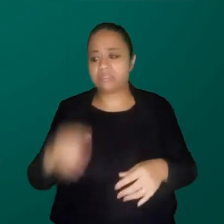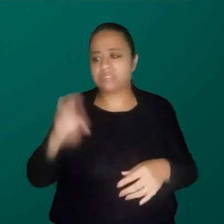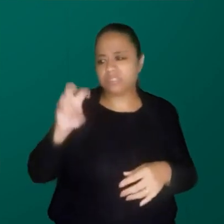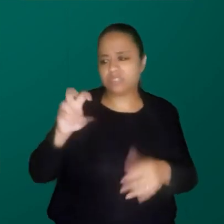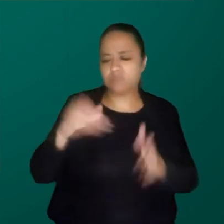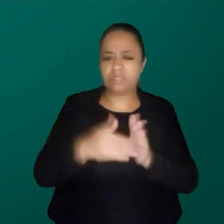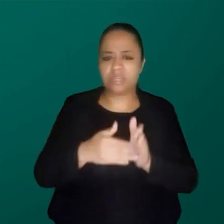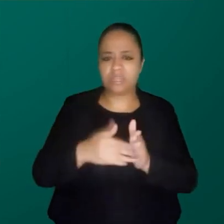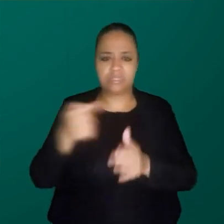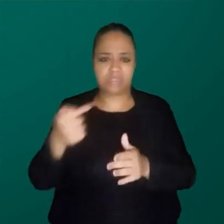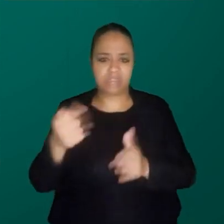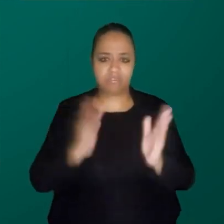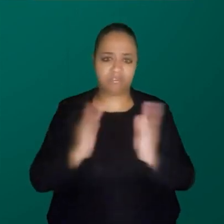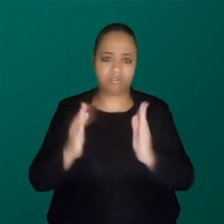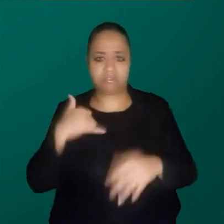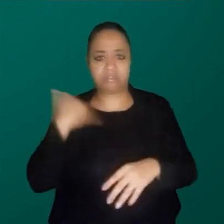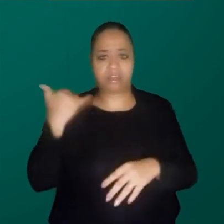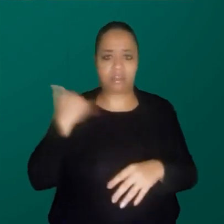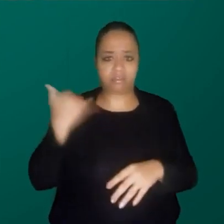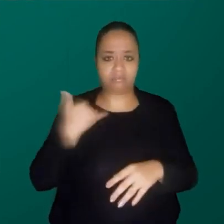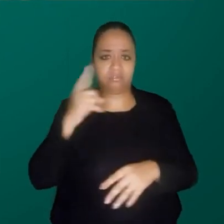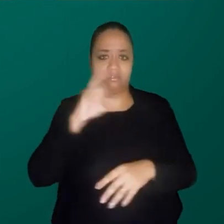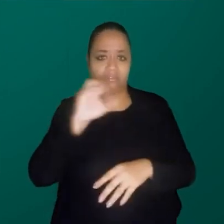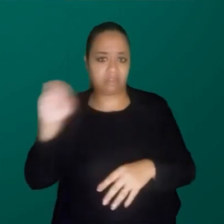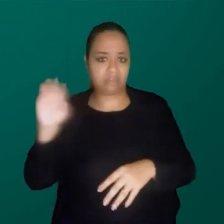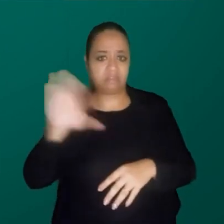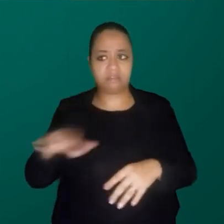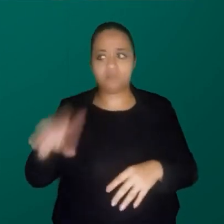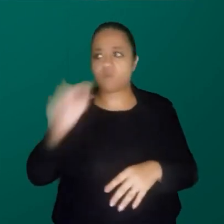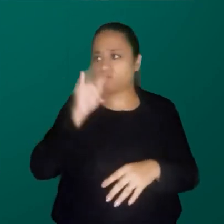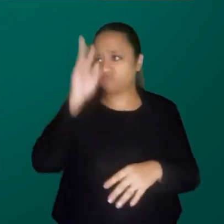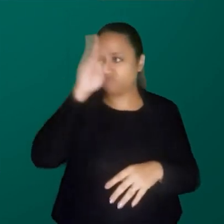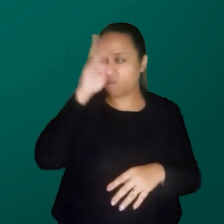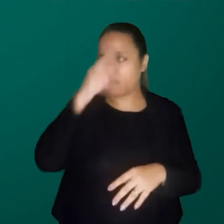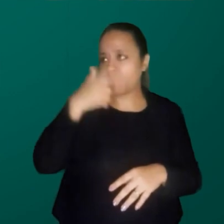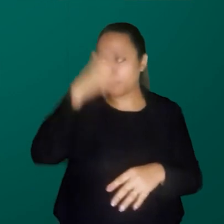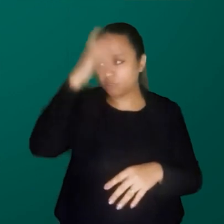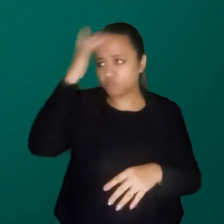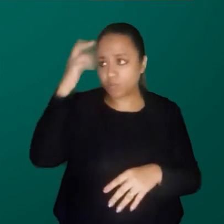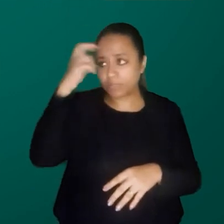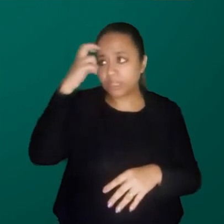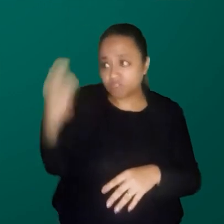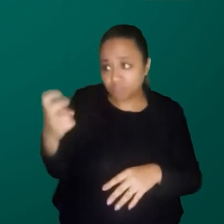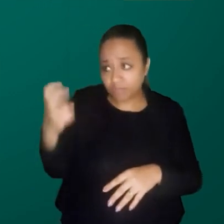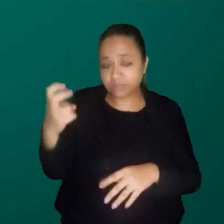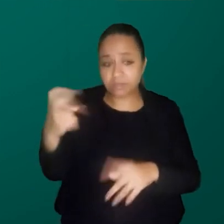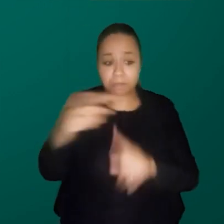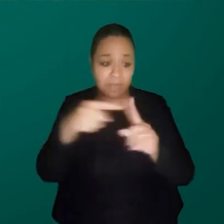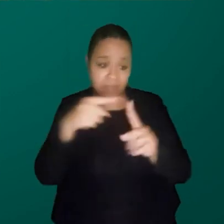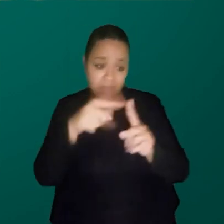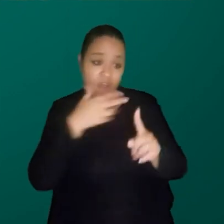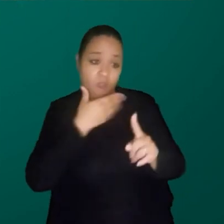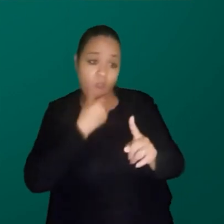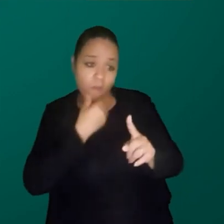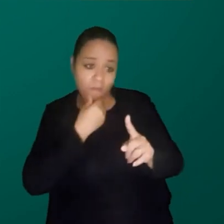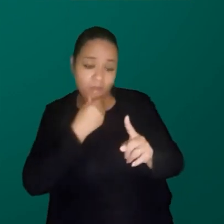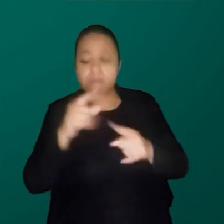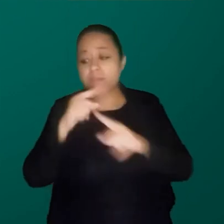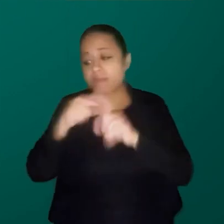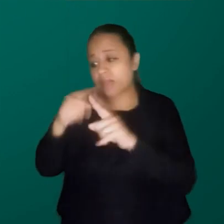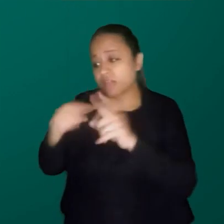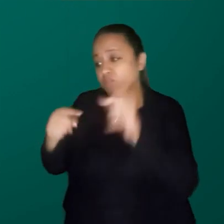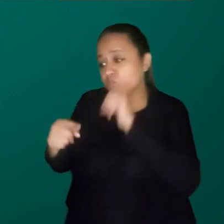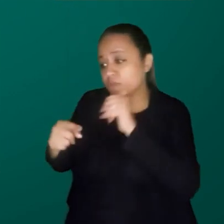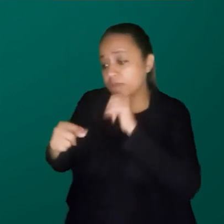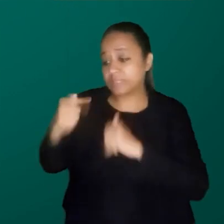7 anos, em que contam a história de uma pessoa inteligente, perguntam, é homem ou mulher? Aos 5 anos, metade diz que é homem, metade diz que é mulher, mas